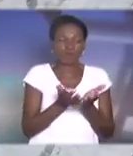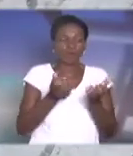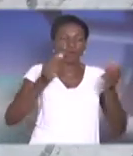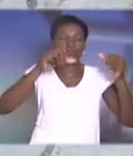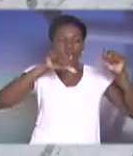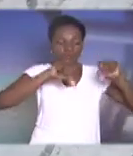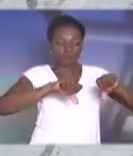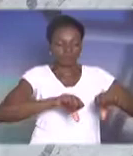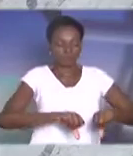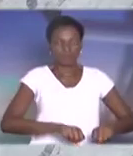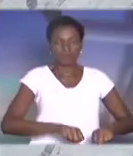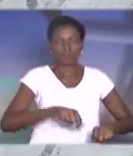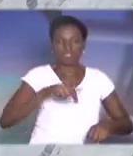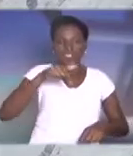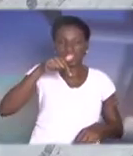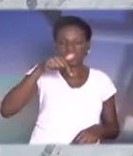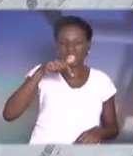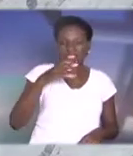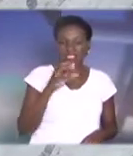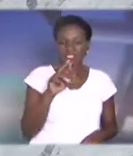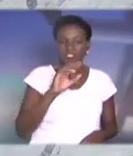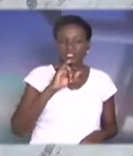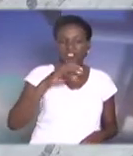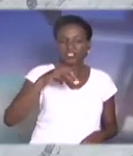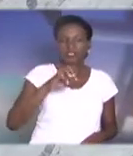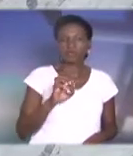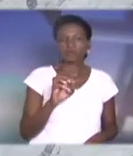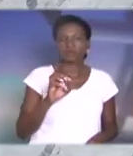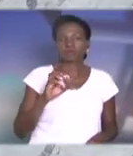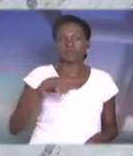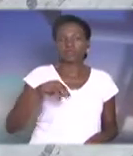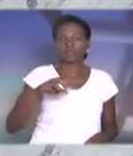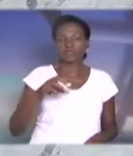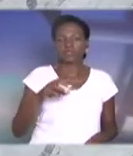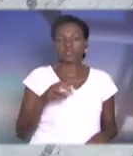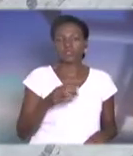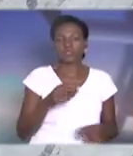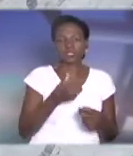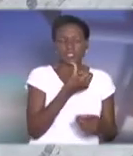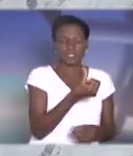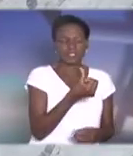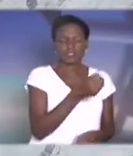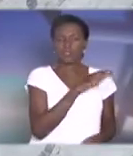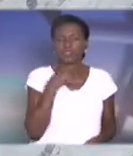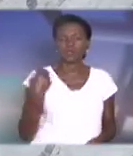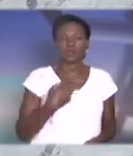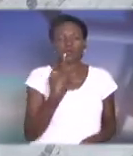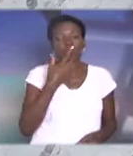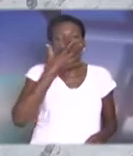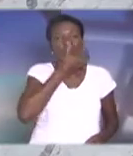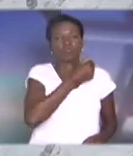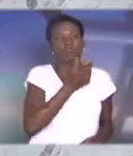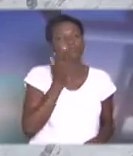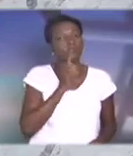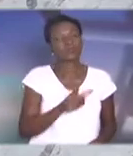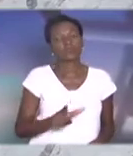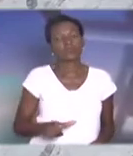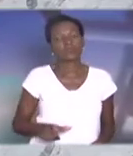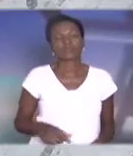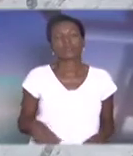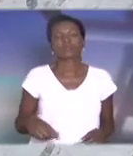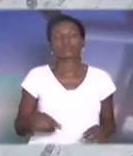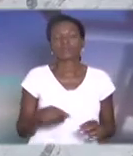Dos sete criminosos, seis morreram e um conseguiu escapar. Durante a investigação também,